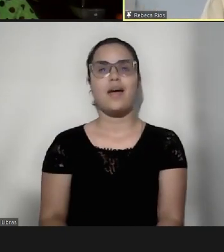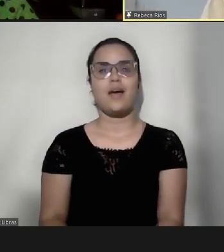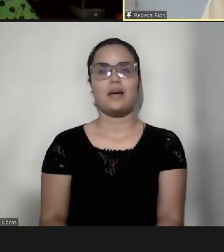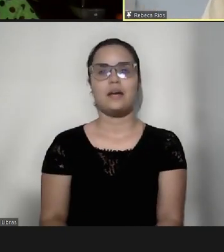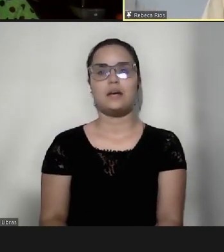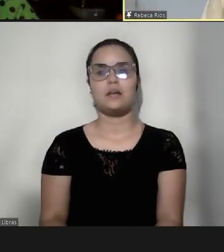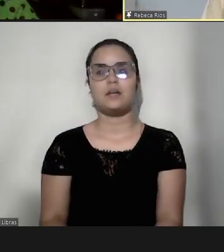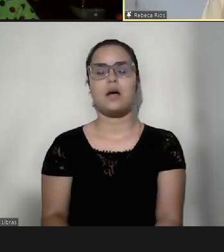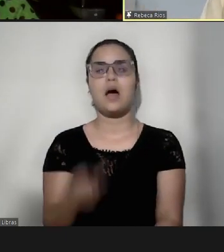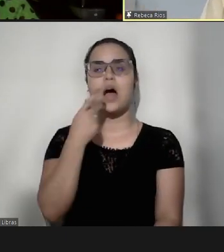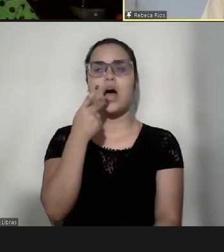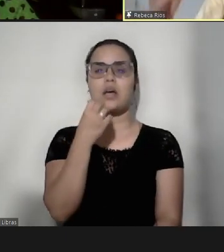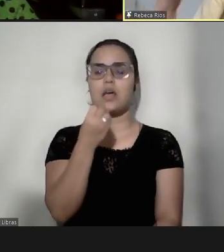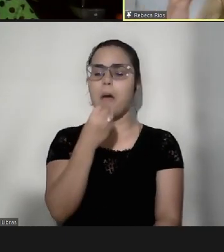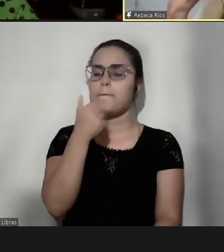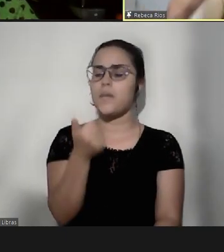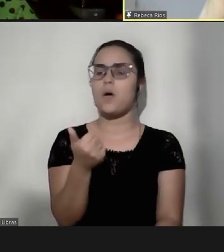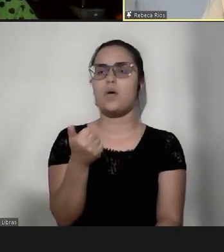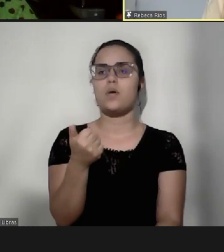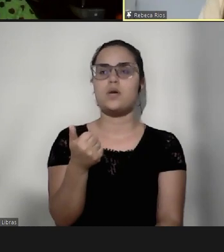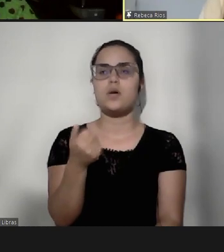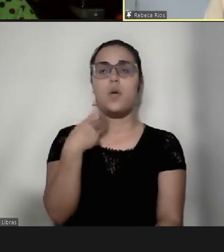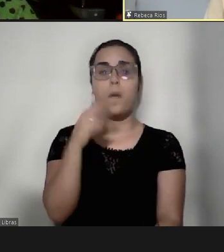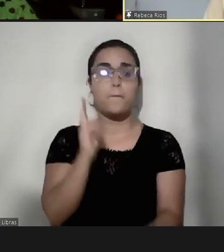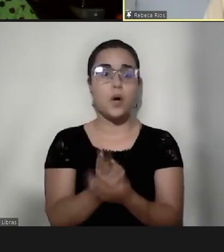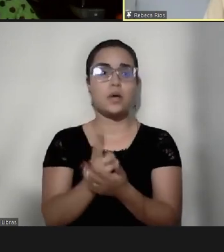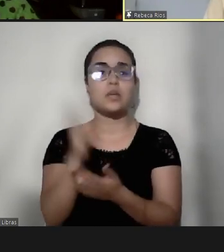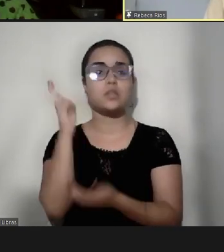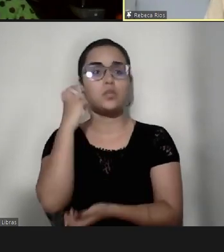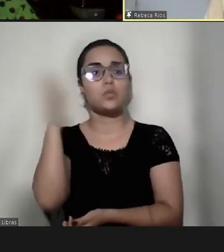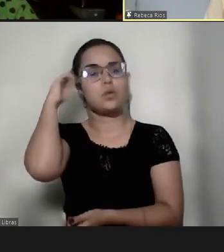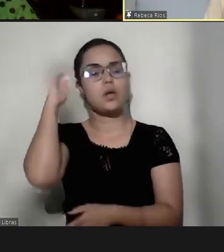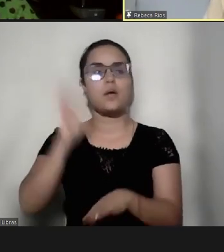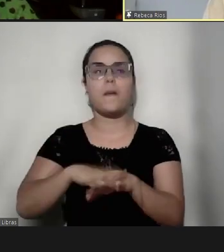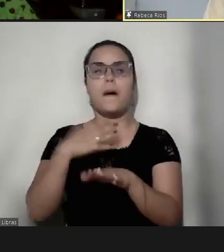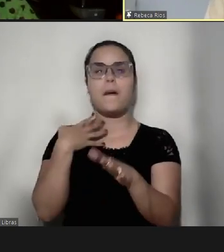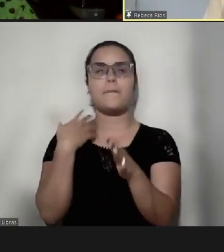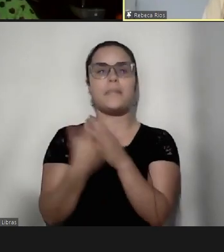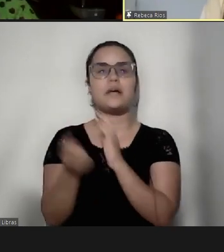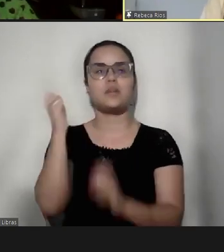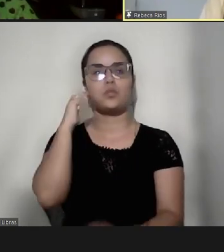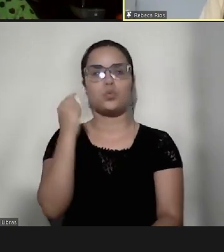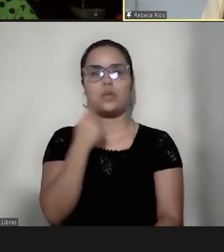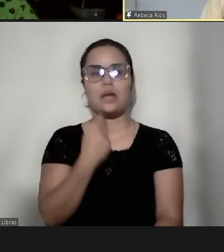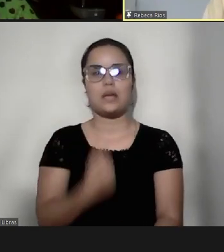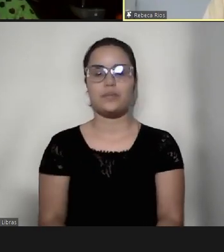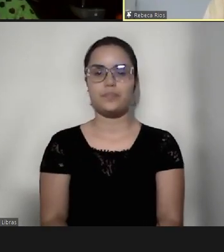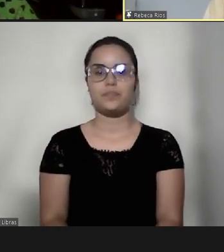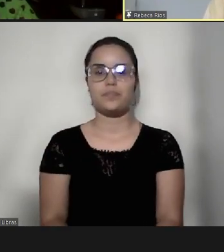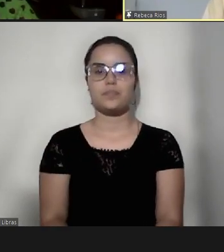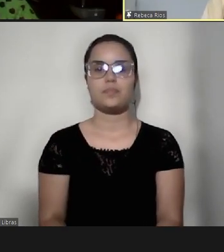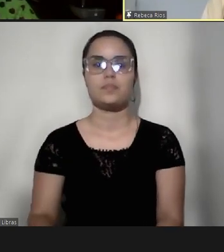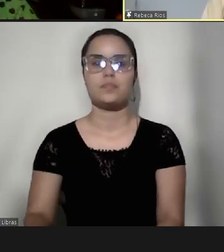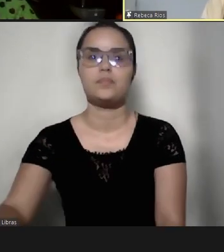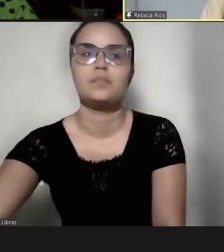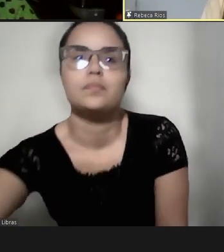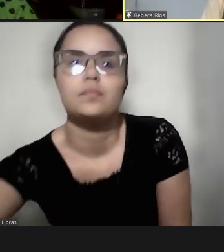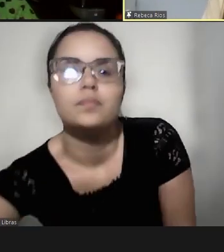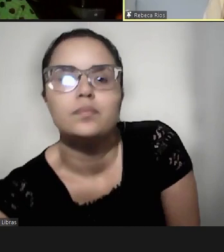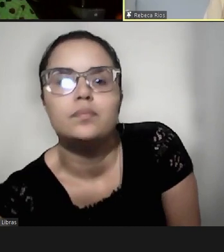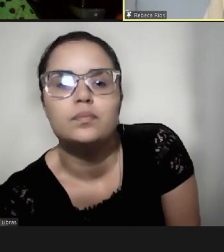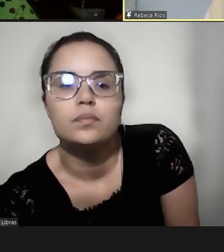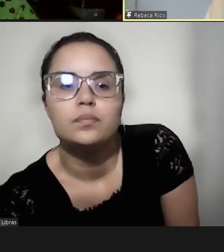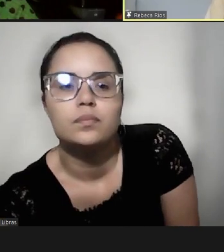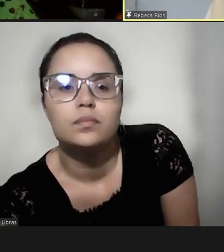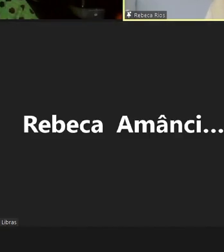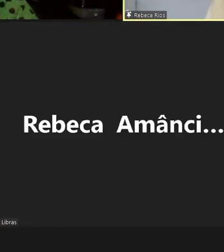ah, mas que bom, que aí se ele botar esse aparelho, ele não vai ser mais surdo, né, você vai poder falar que seu filho não é surdo, e eu comecei